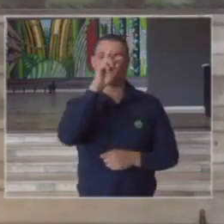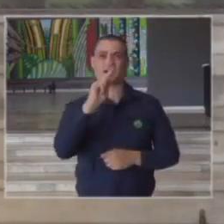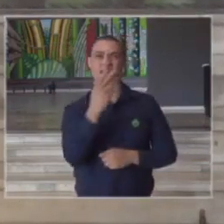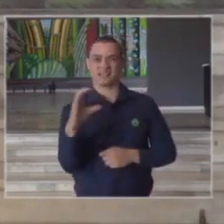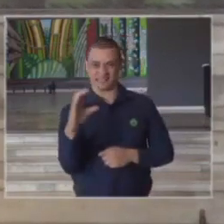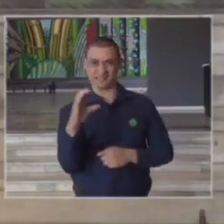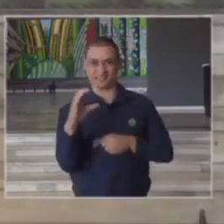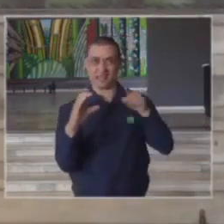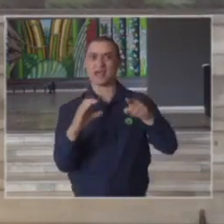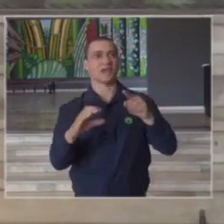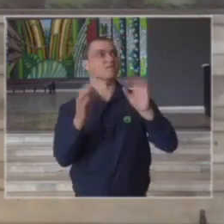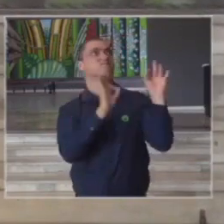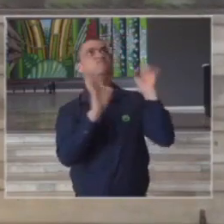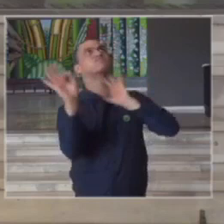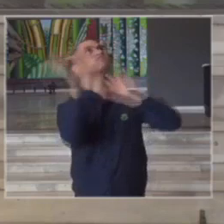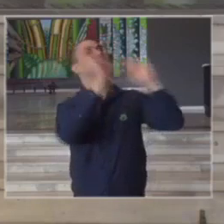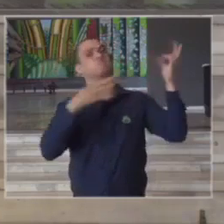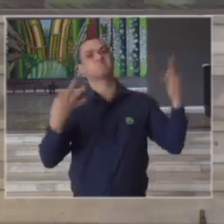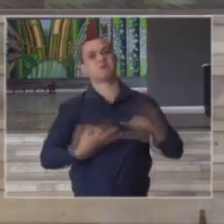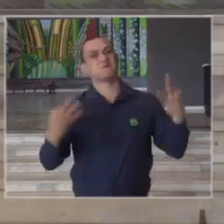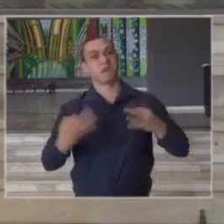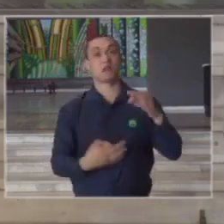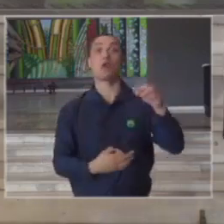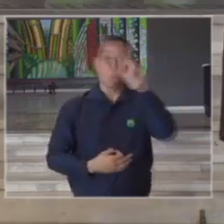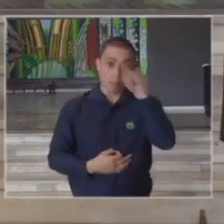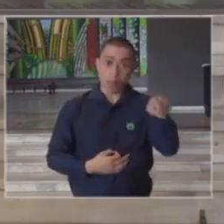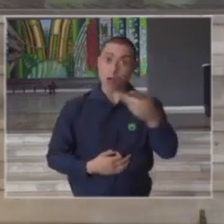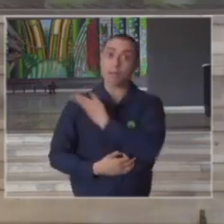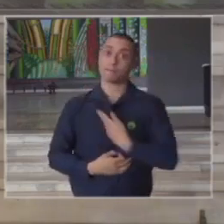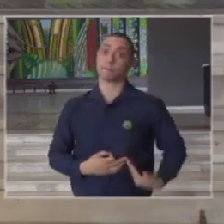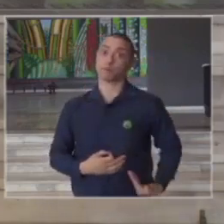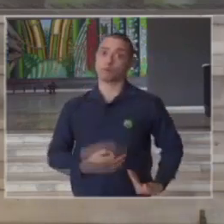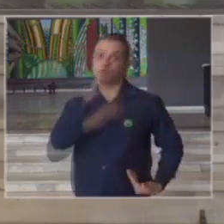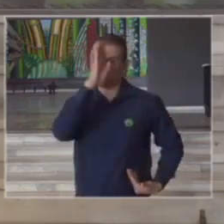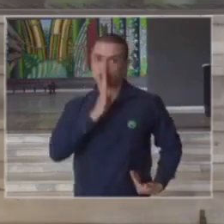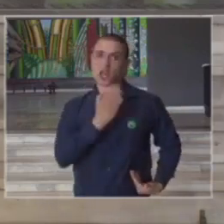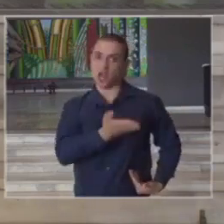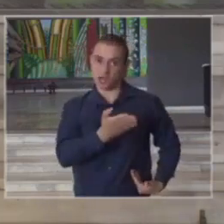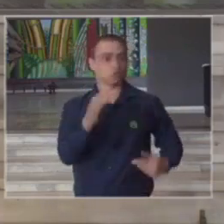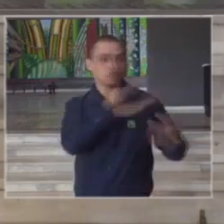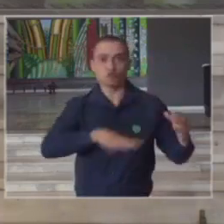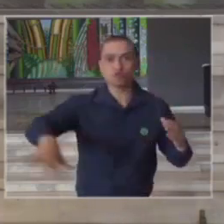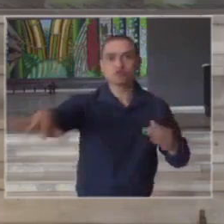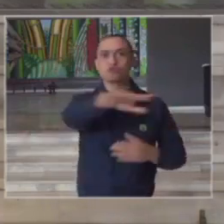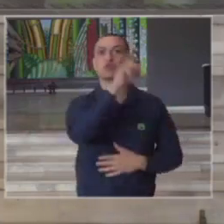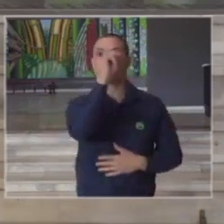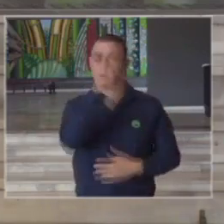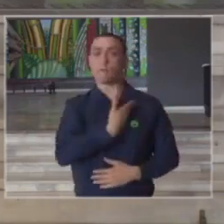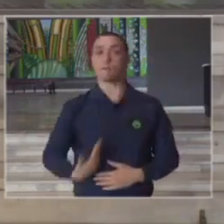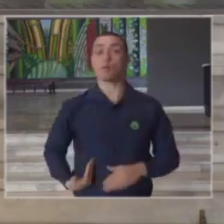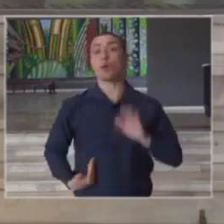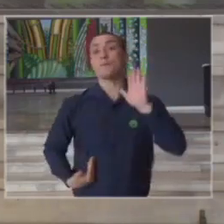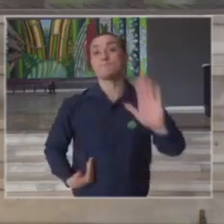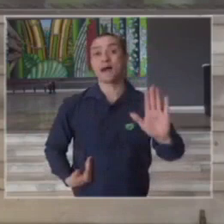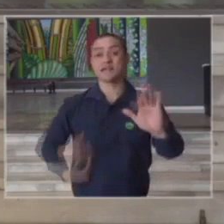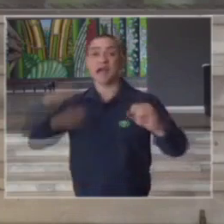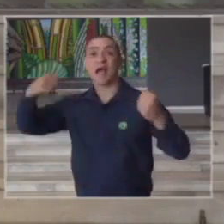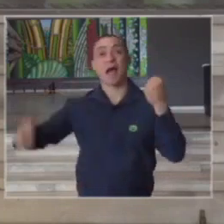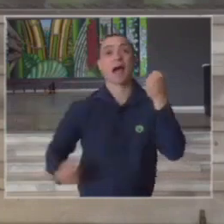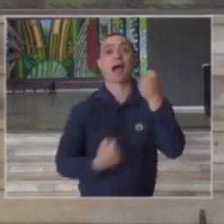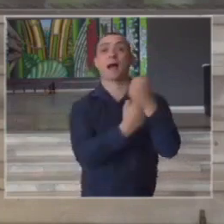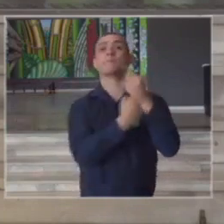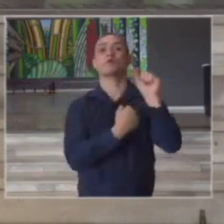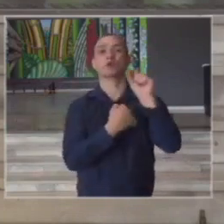estrutura exemplar um hospital público um complexo hospitalar público mas que tem o apoio